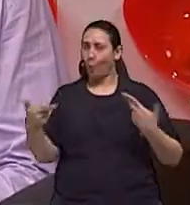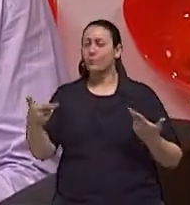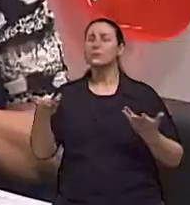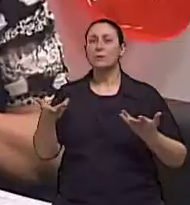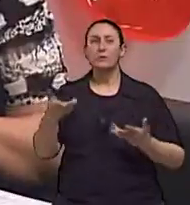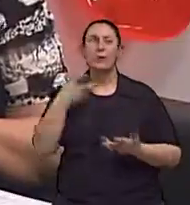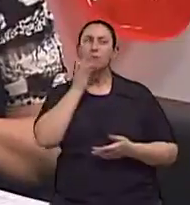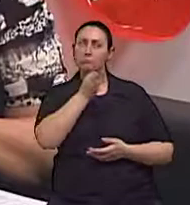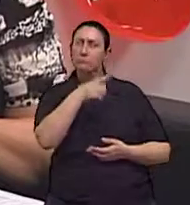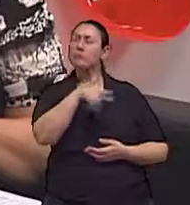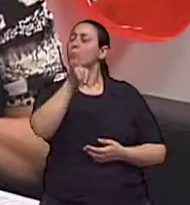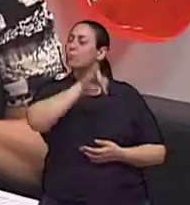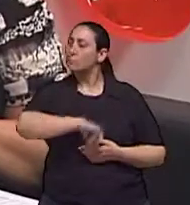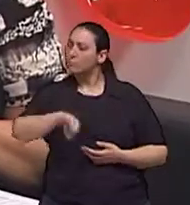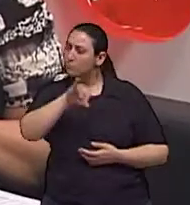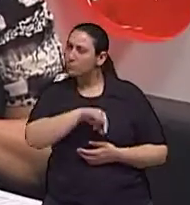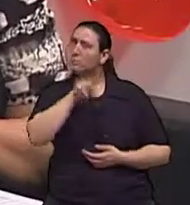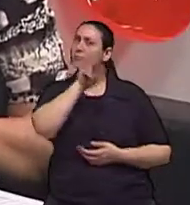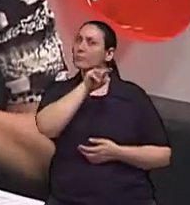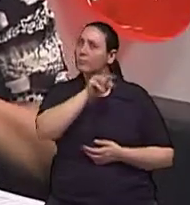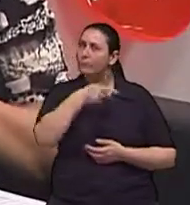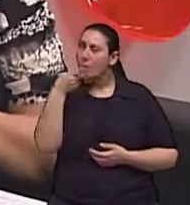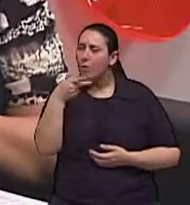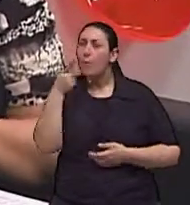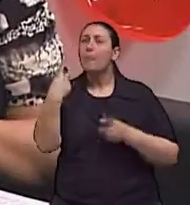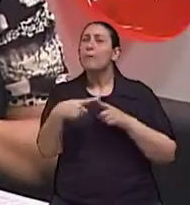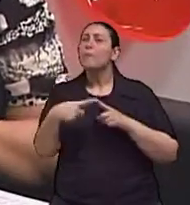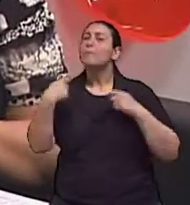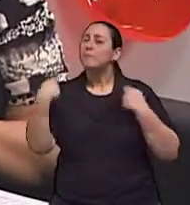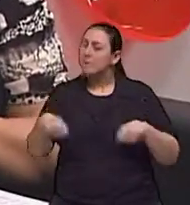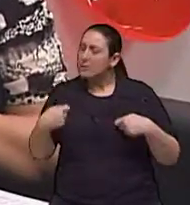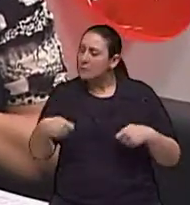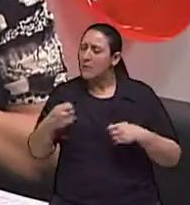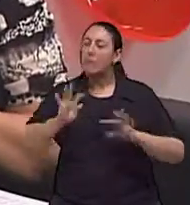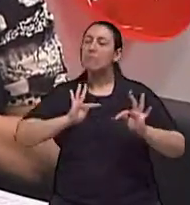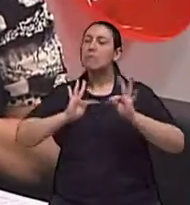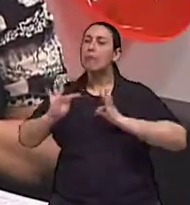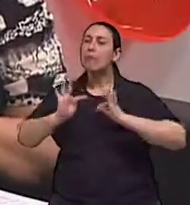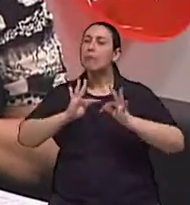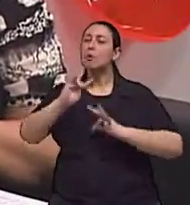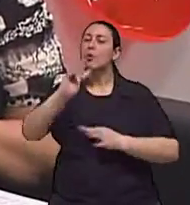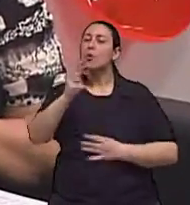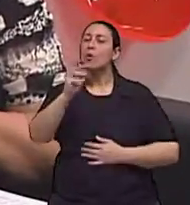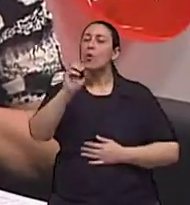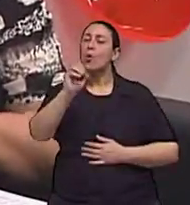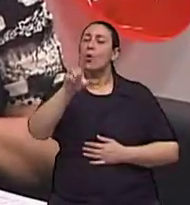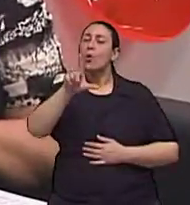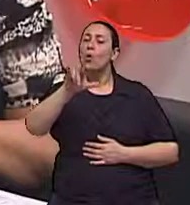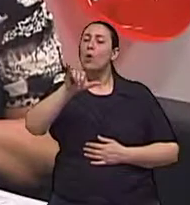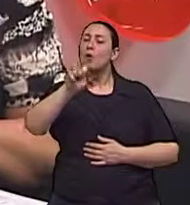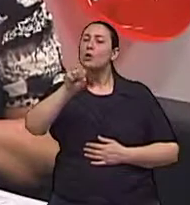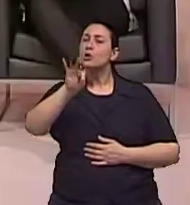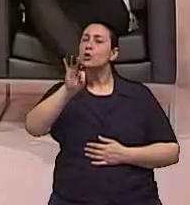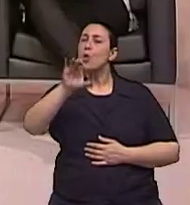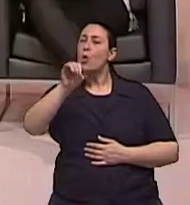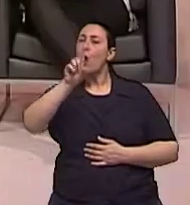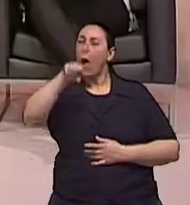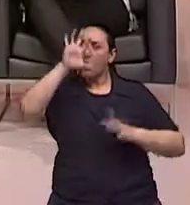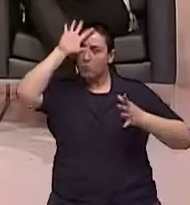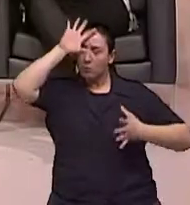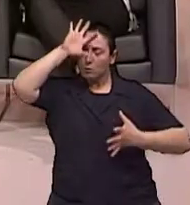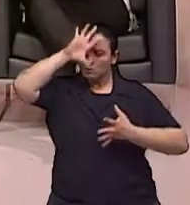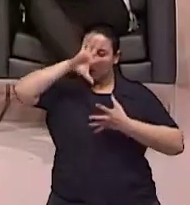eu queria que tu não deixasse de falar do último Tratamento holístico relação mente, corpo e espiritualidade